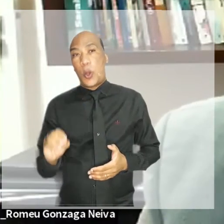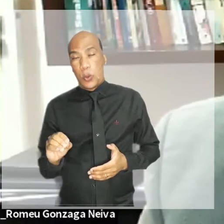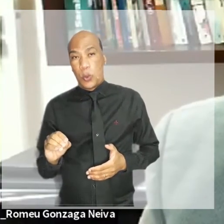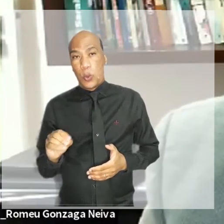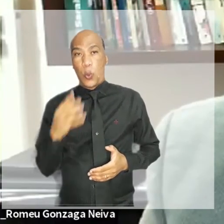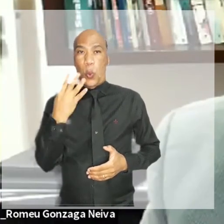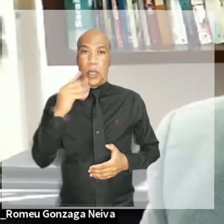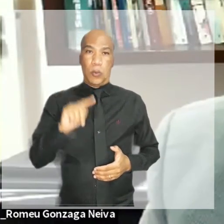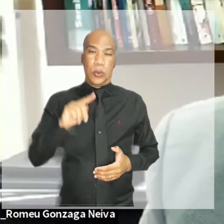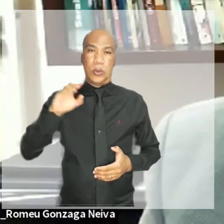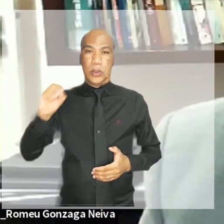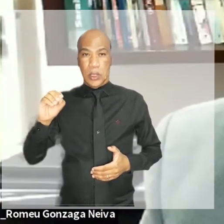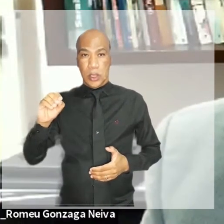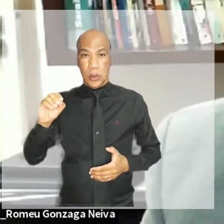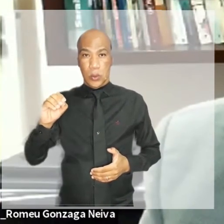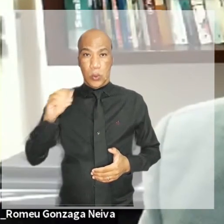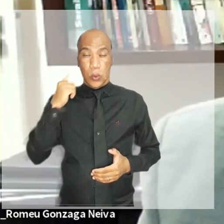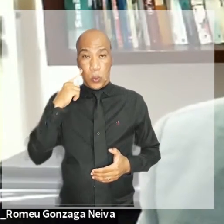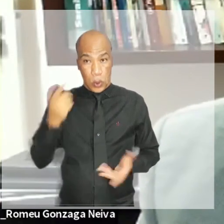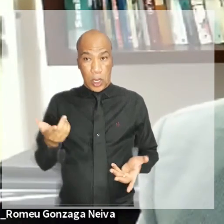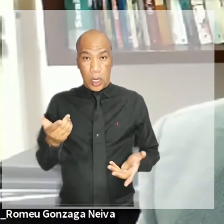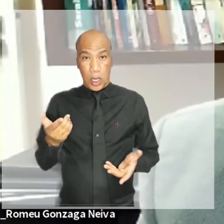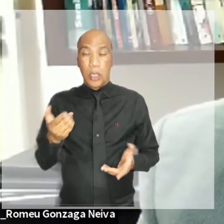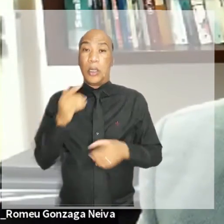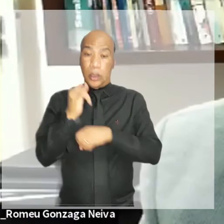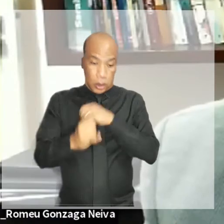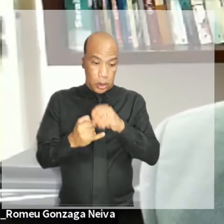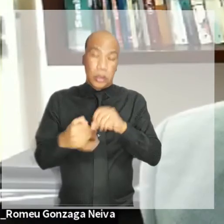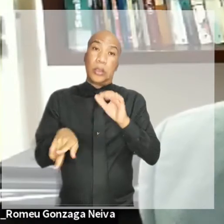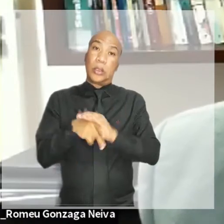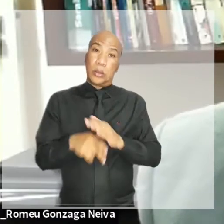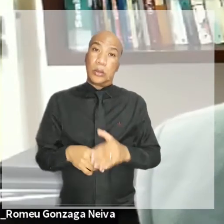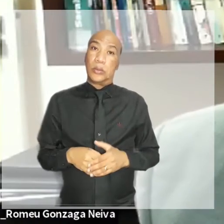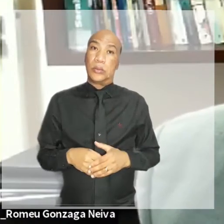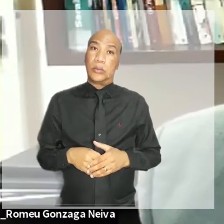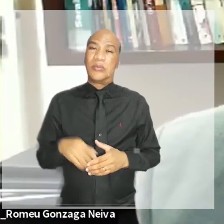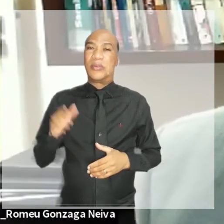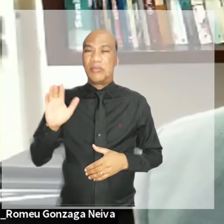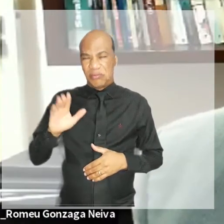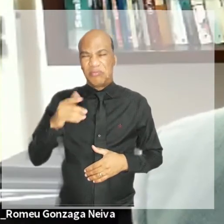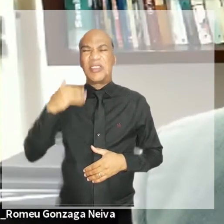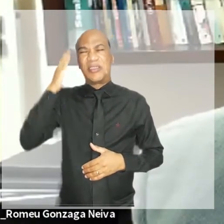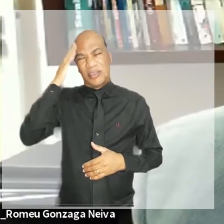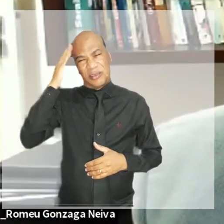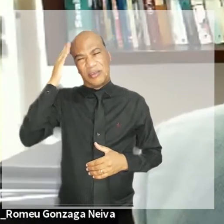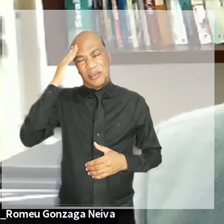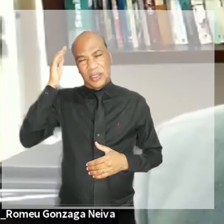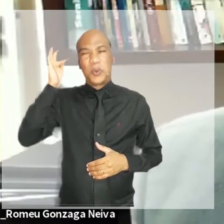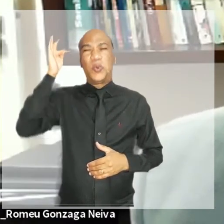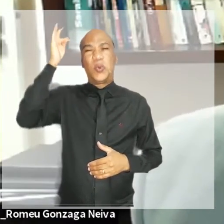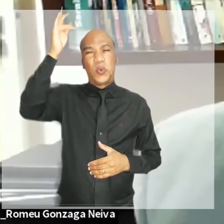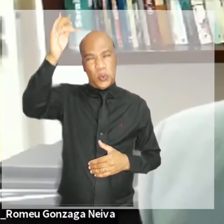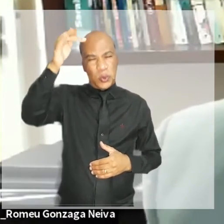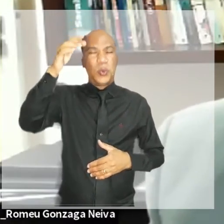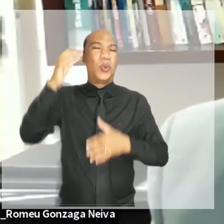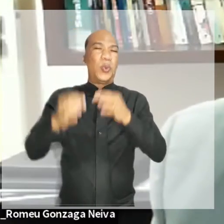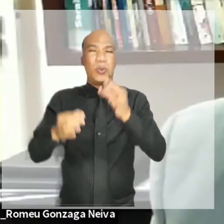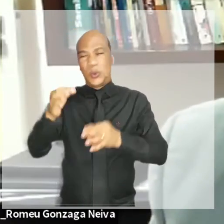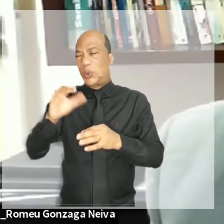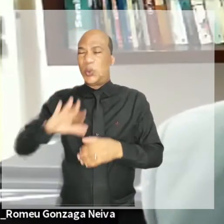sem sombra de dúvida, é o futuro da prestação jurisdicional no nosso país. Também,